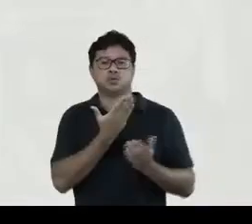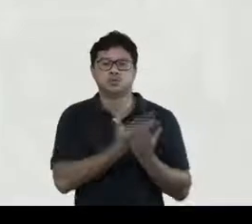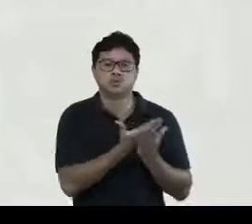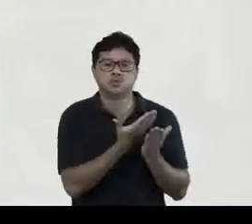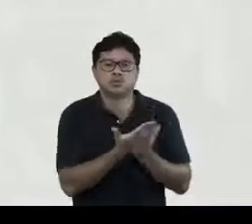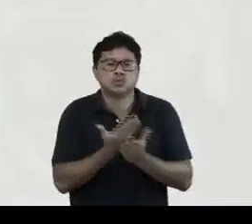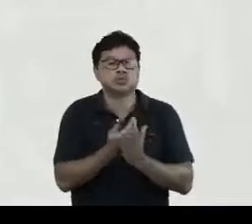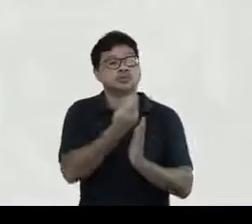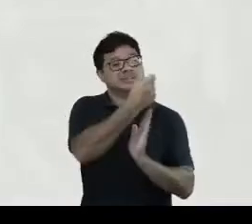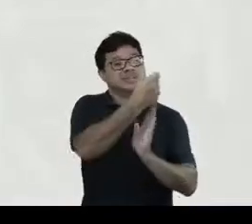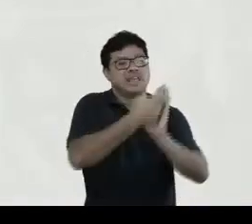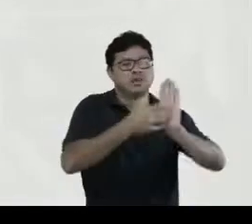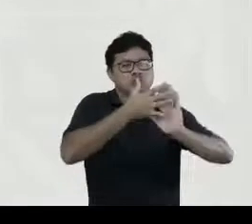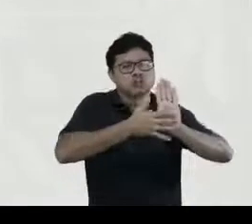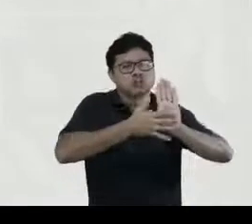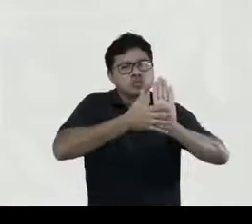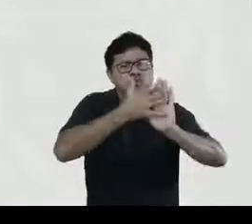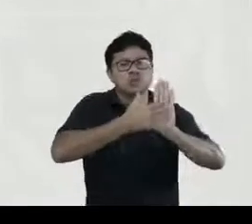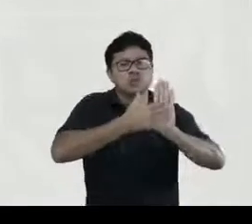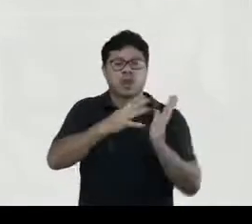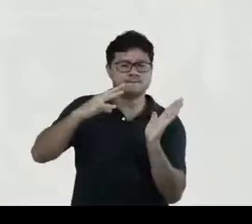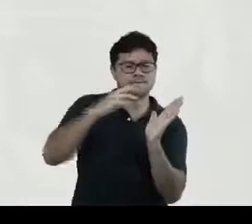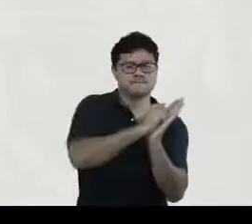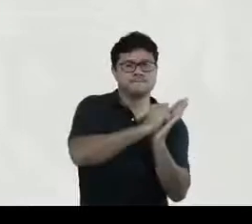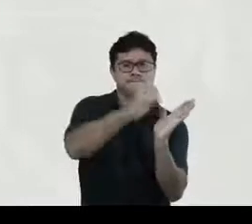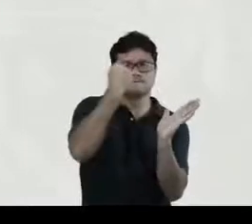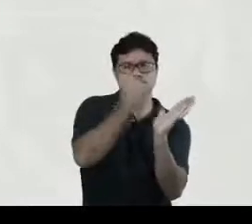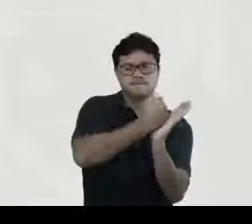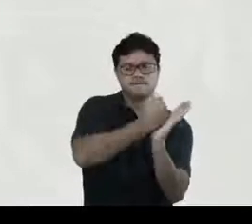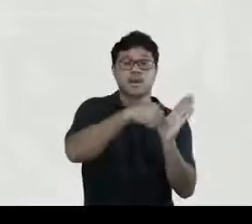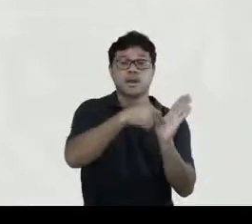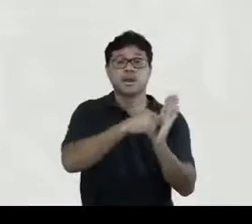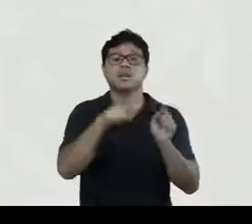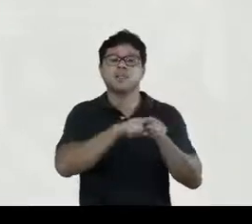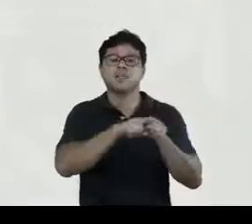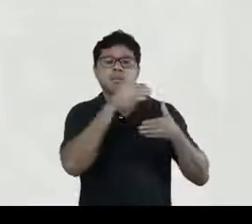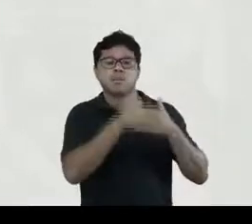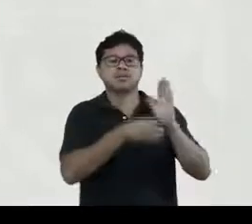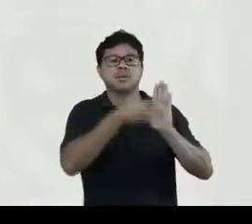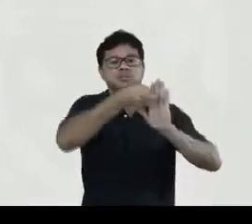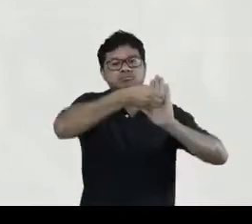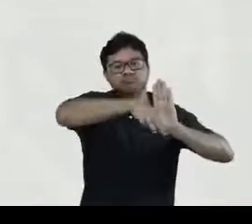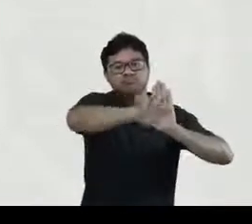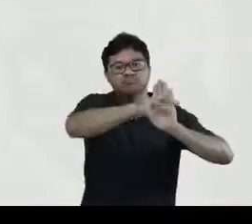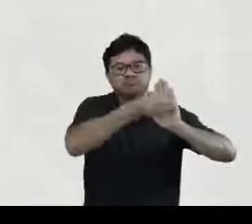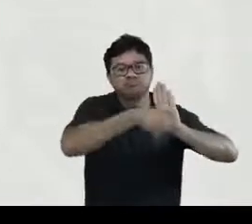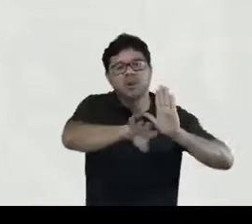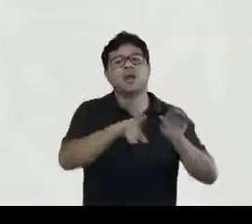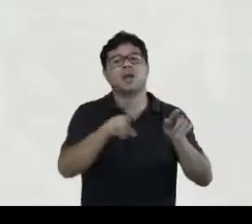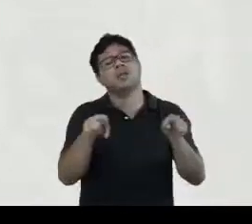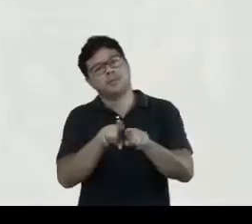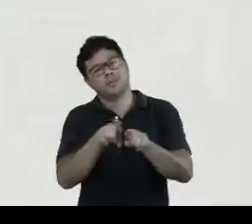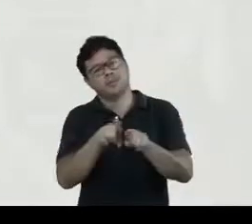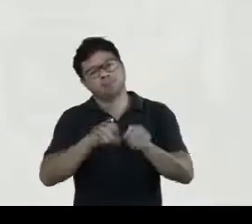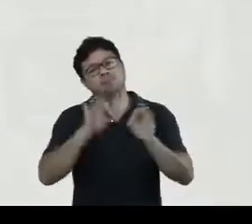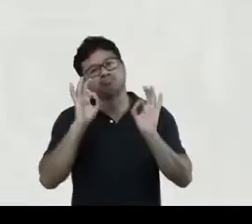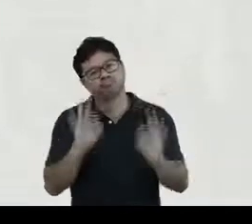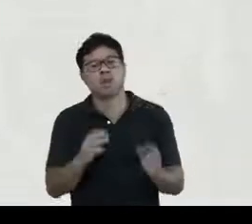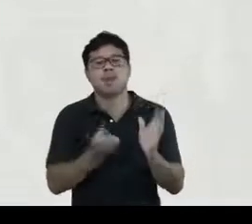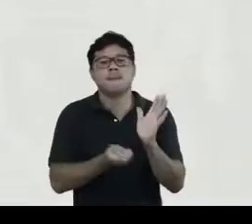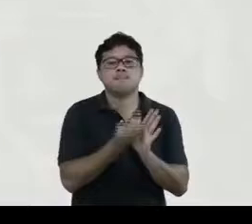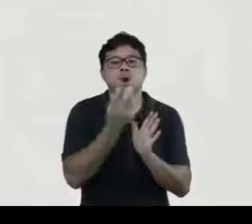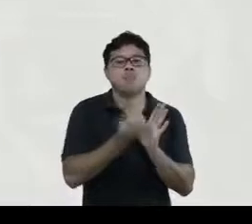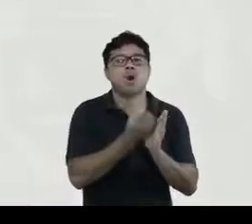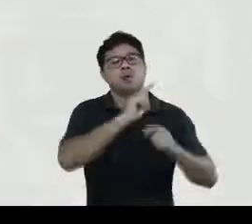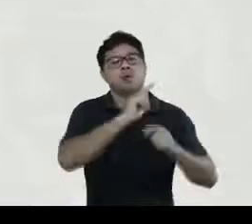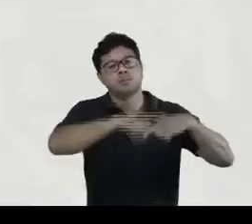estuda os textos com formas gravadas e os processos de sua transmissão, incluindo aí, efetivamente, a produção